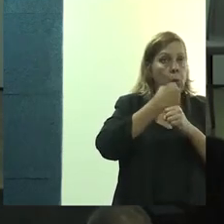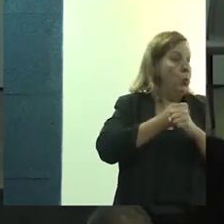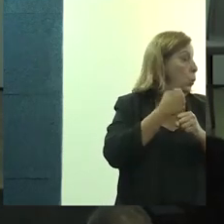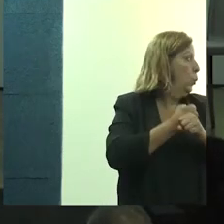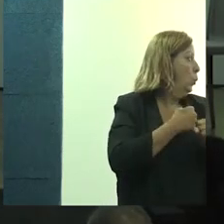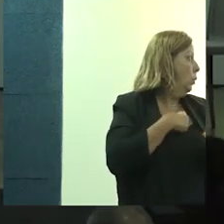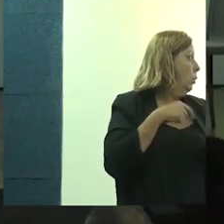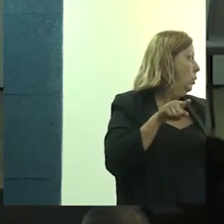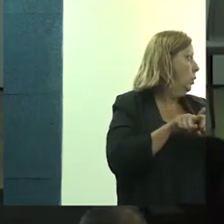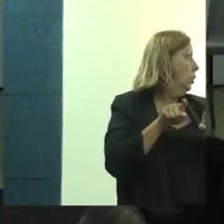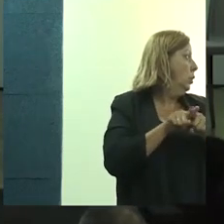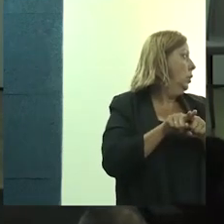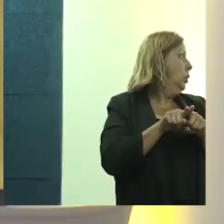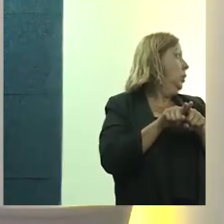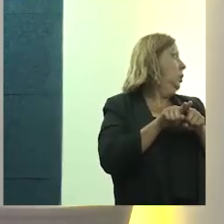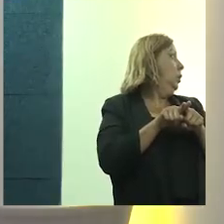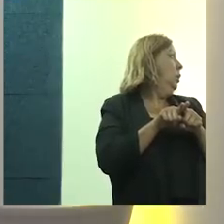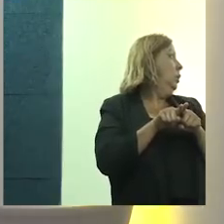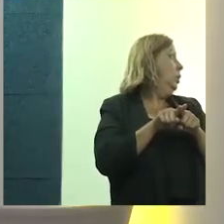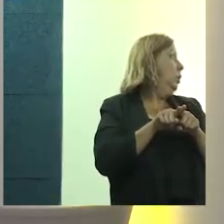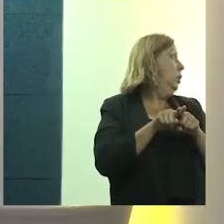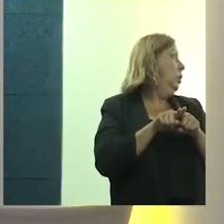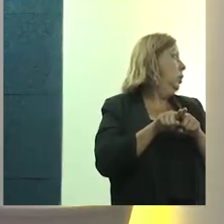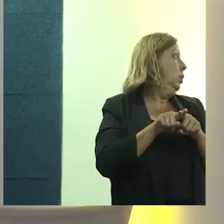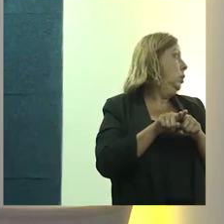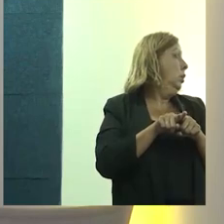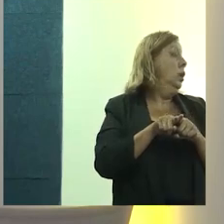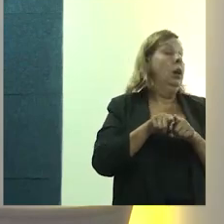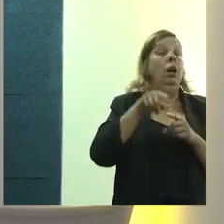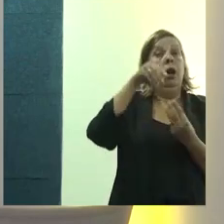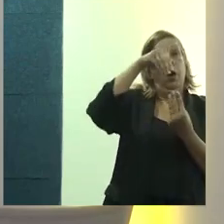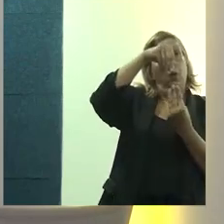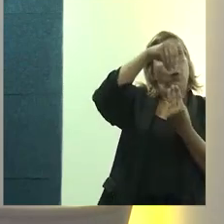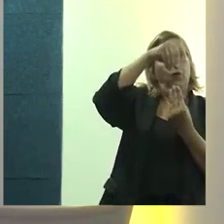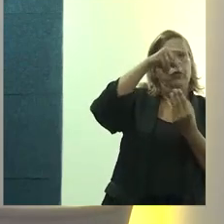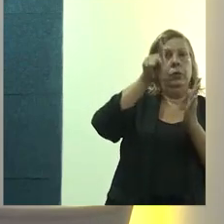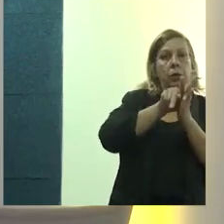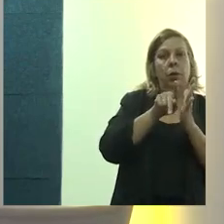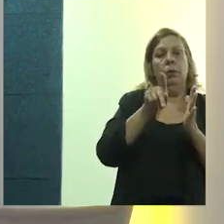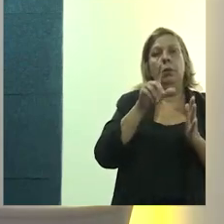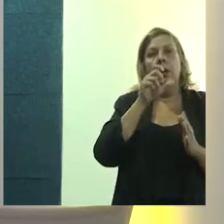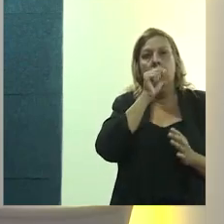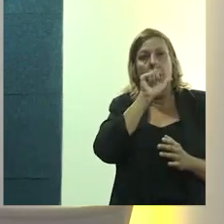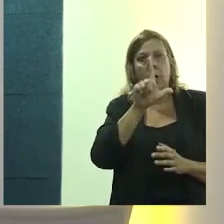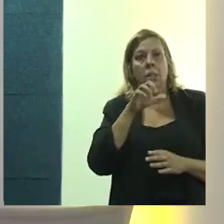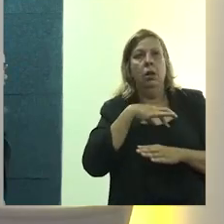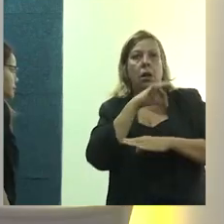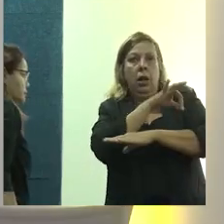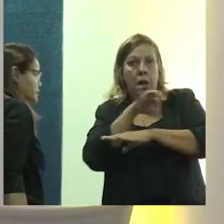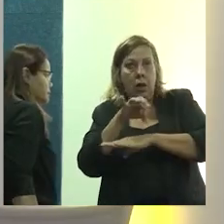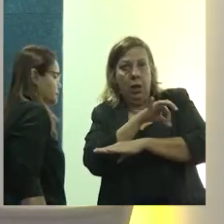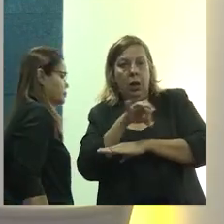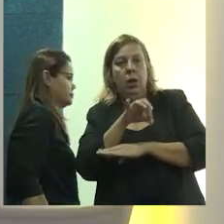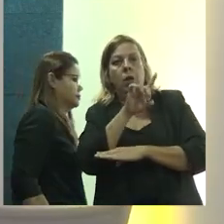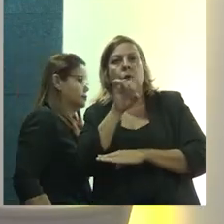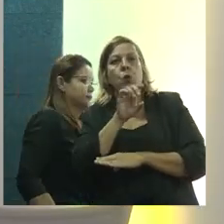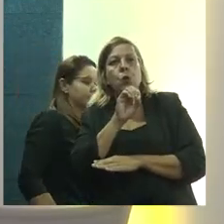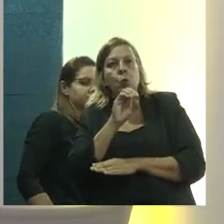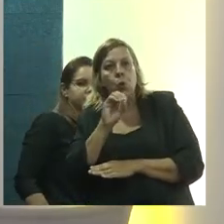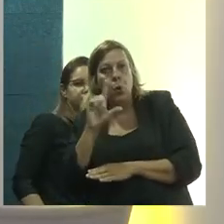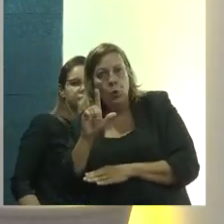construído, então, o campus de Laranjeiras, que cedia os cursos de arquitetura,